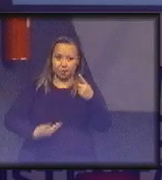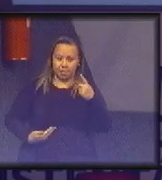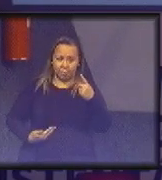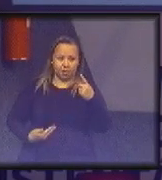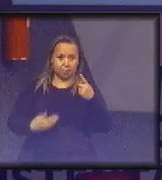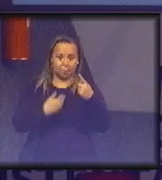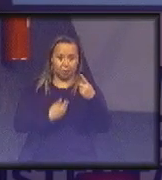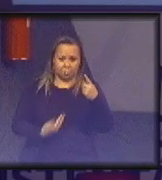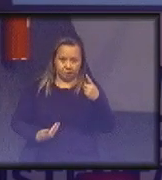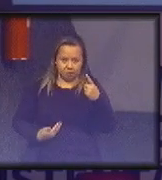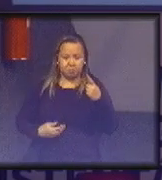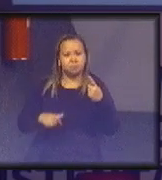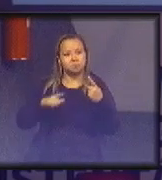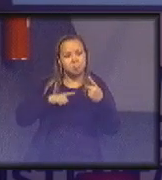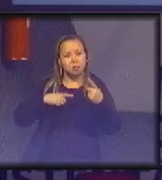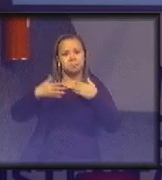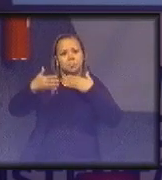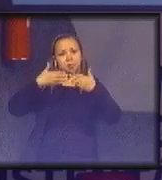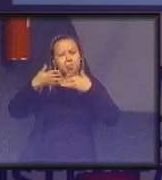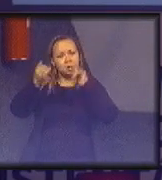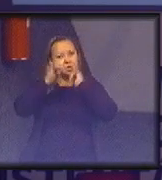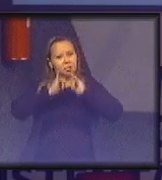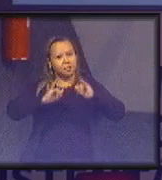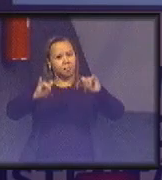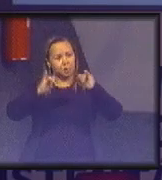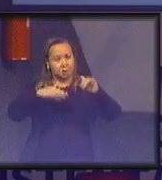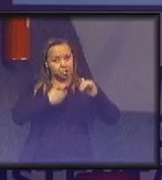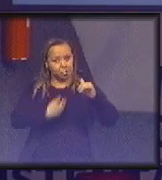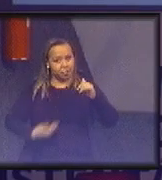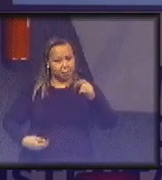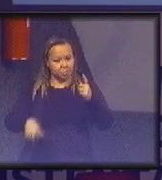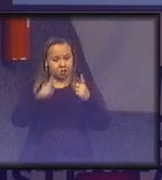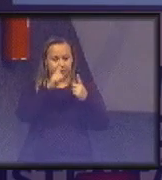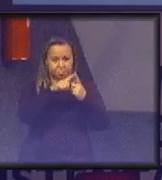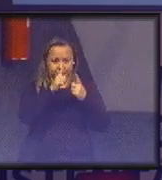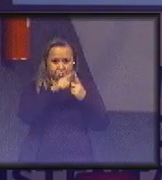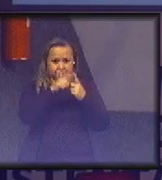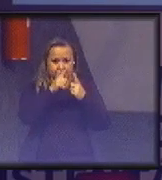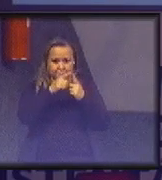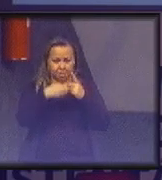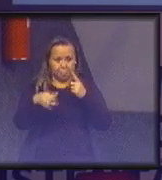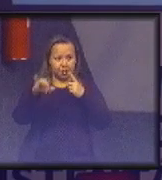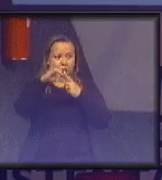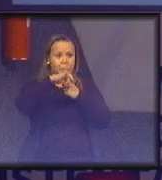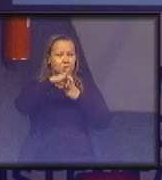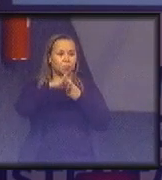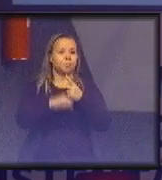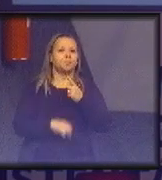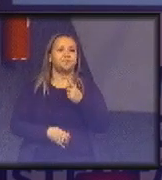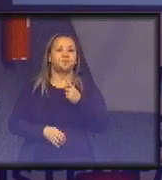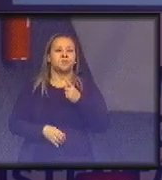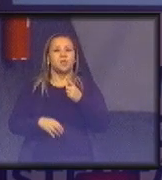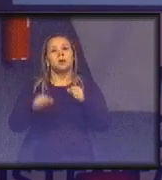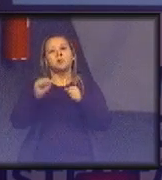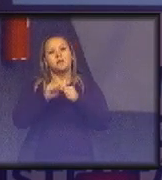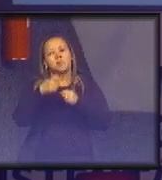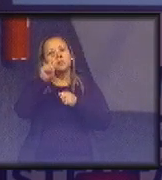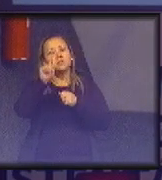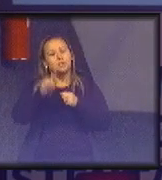transparência e informação também dentro, mas a gente enquadrou dentro da governança porque você fazer a gestão dessas informações